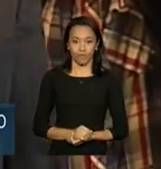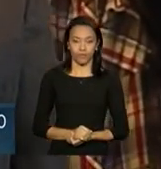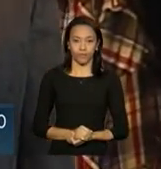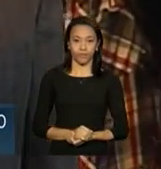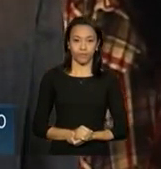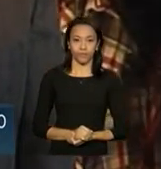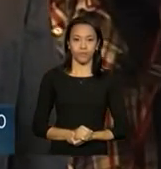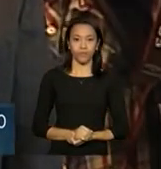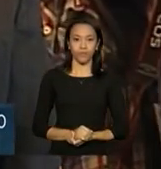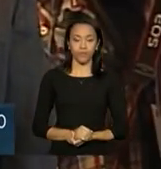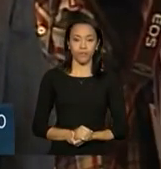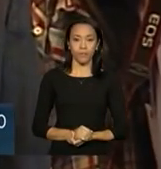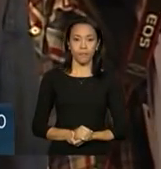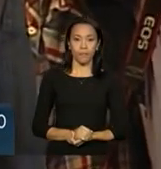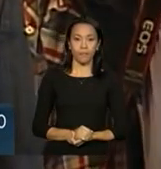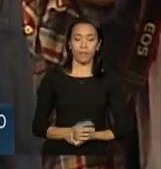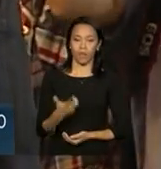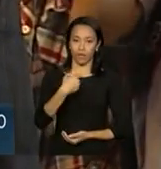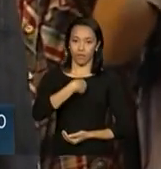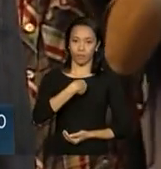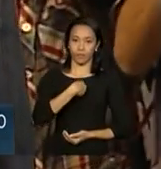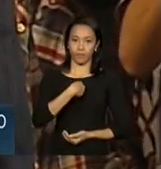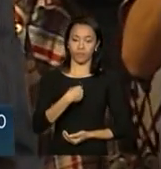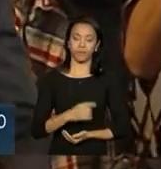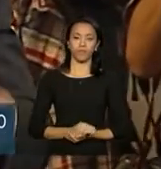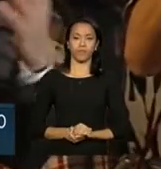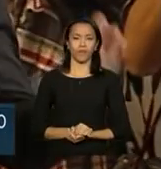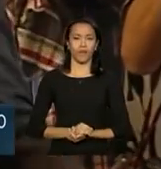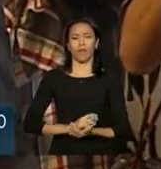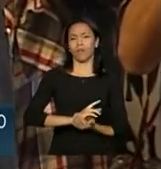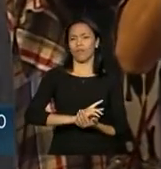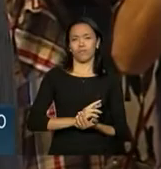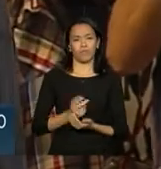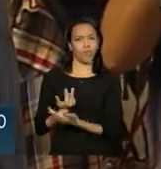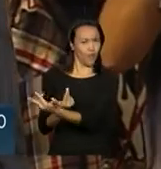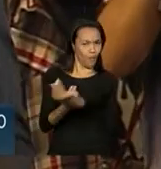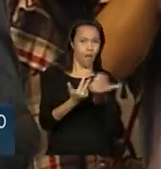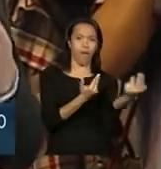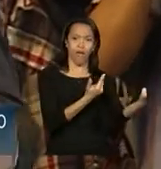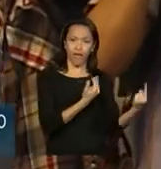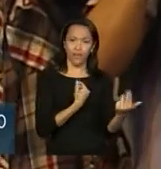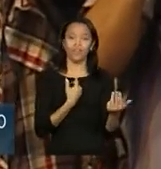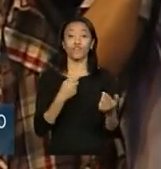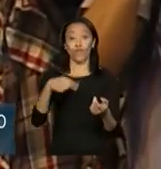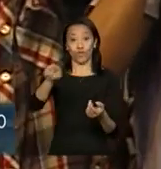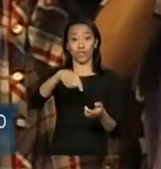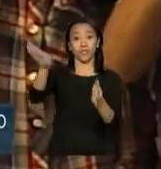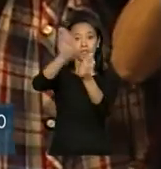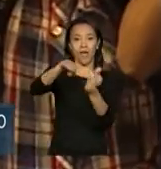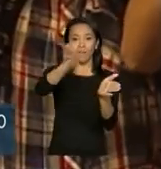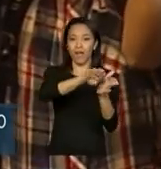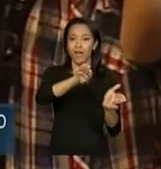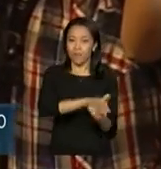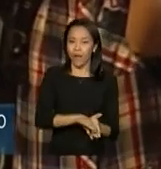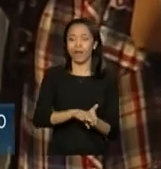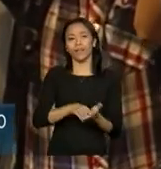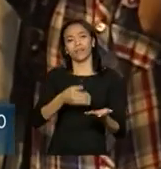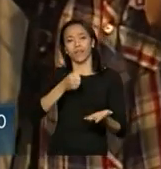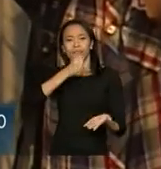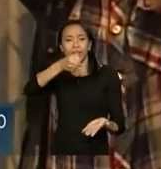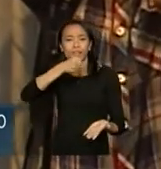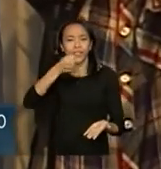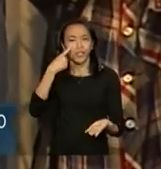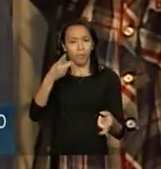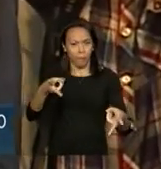eu fui com vários de vocês, na chegada de vocês, das entrevistas de cada um de vocês, a gente